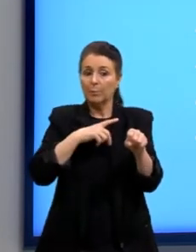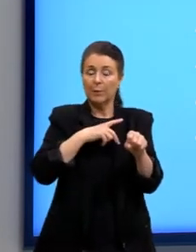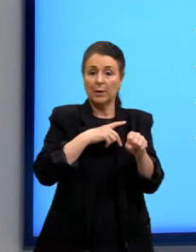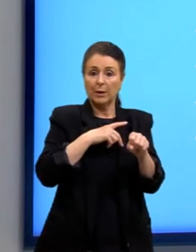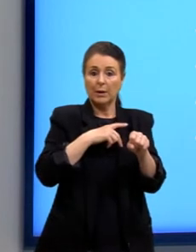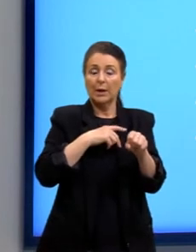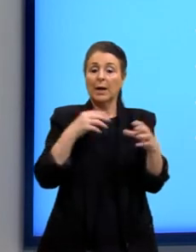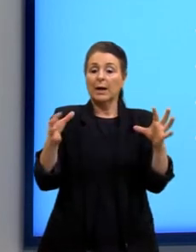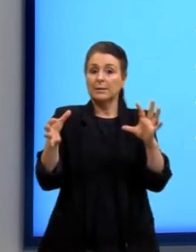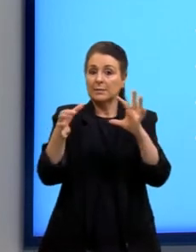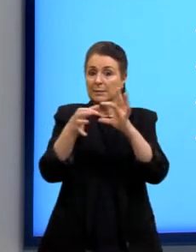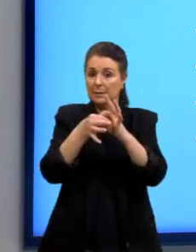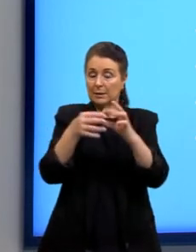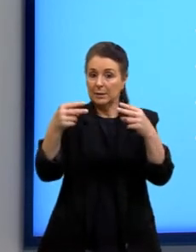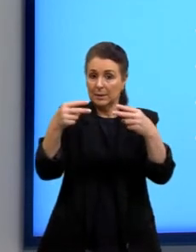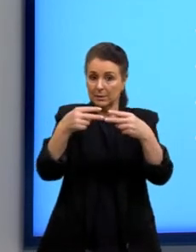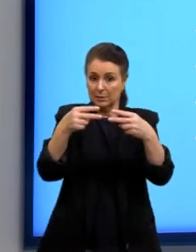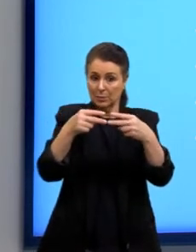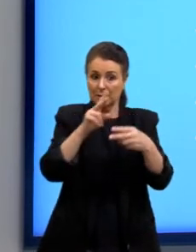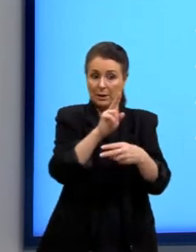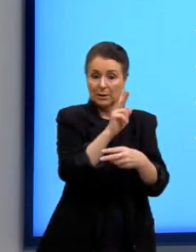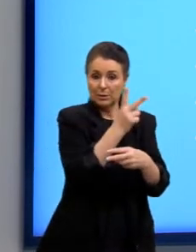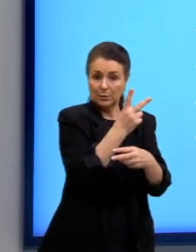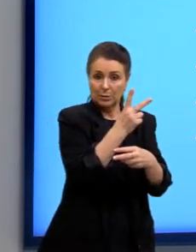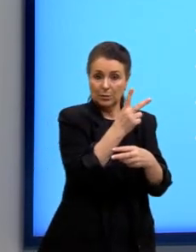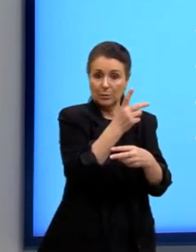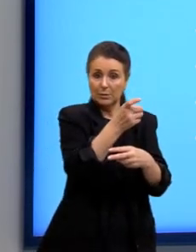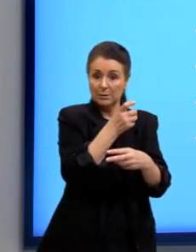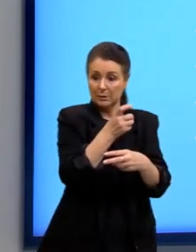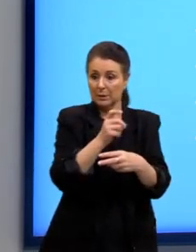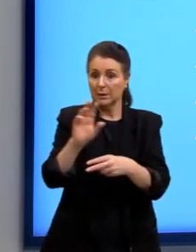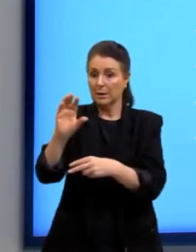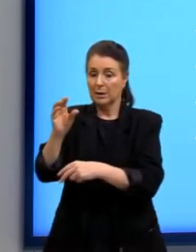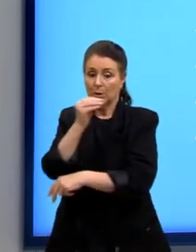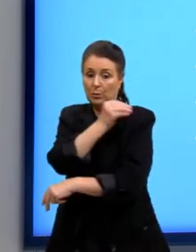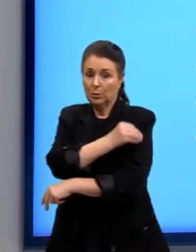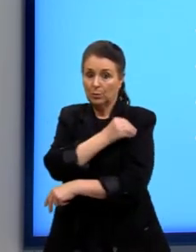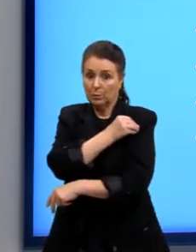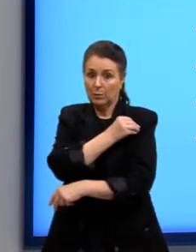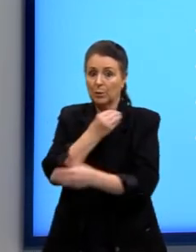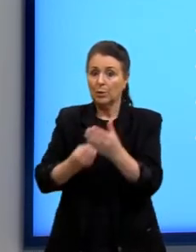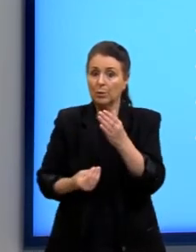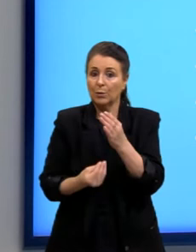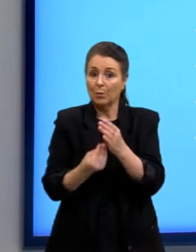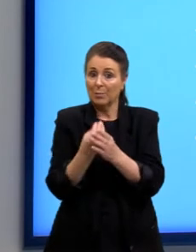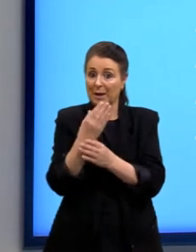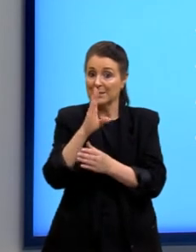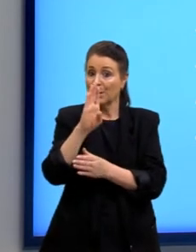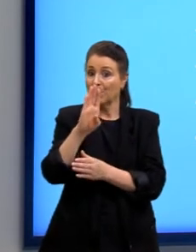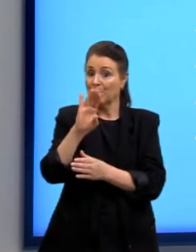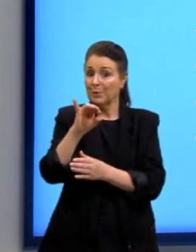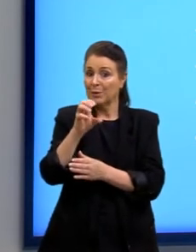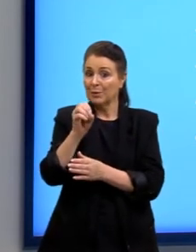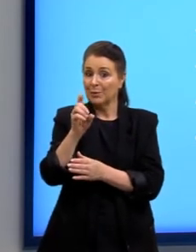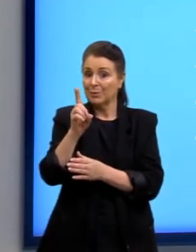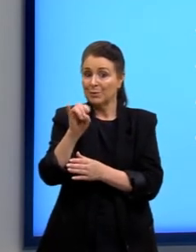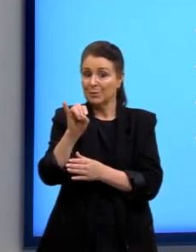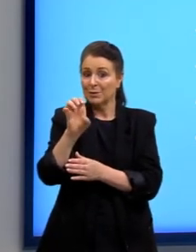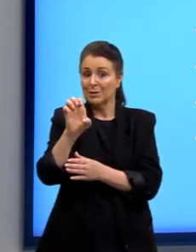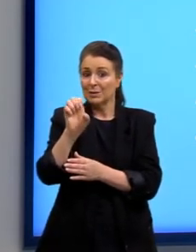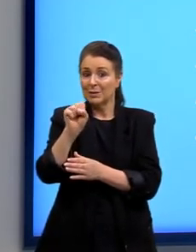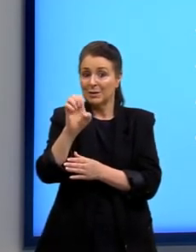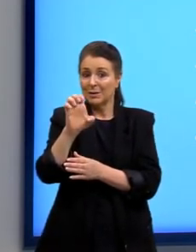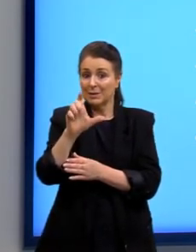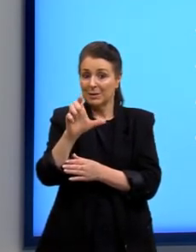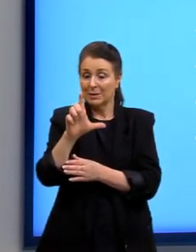álcool, formando, então, o biodiesel, que é um novo éster da nossa reação de transesterificação,